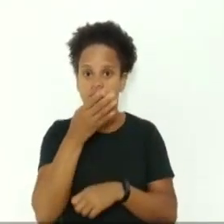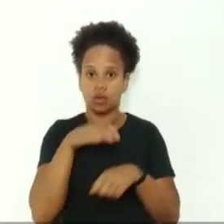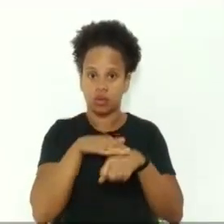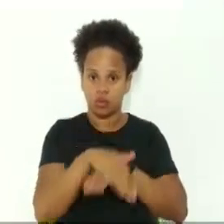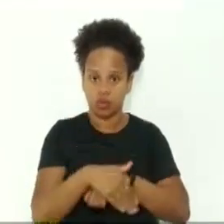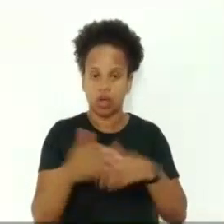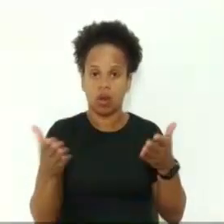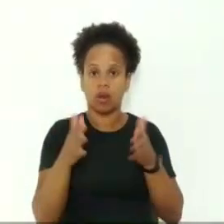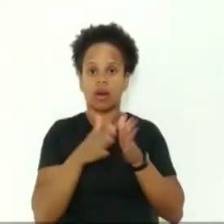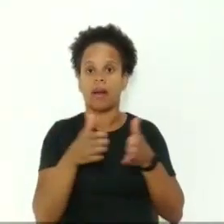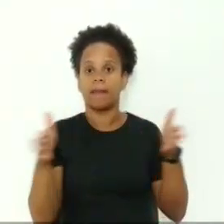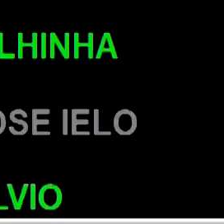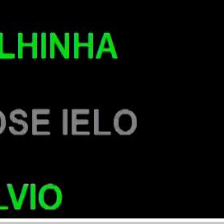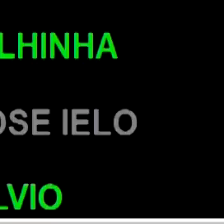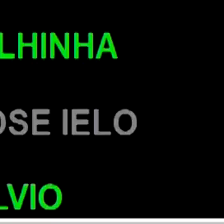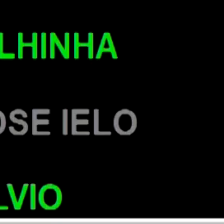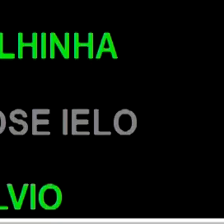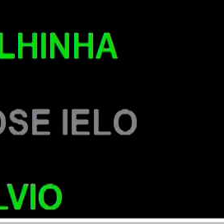sessão extraordinária.